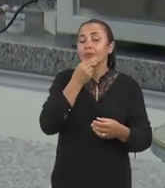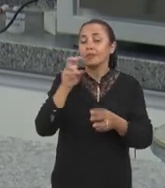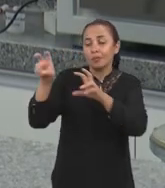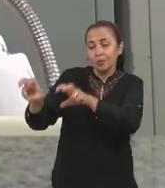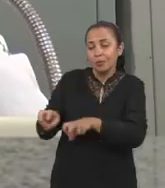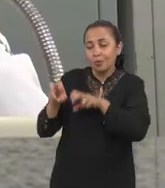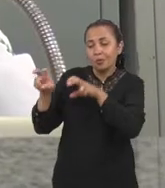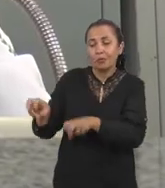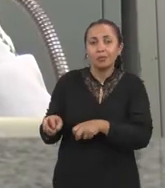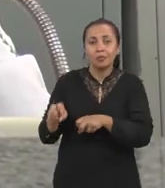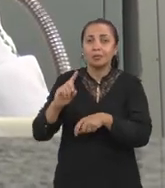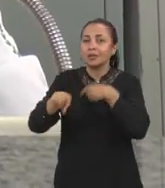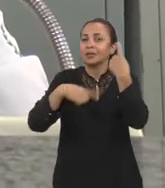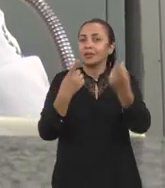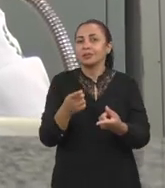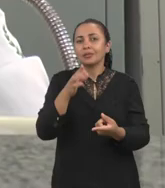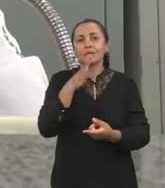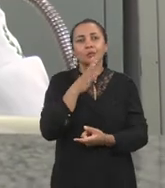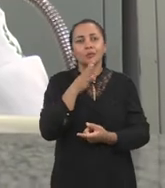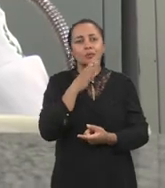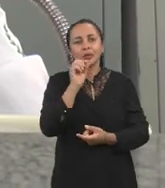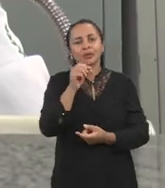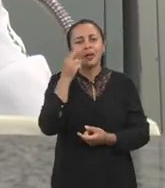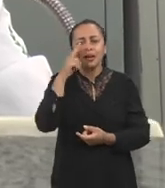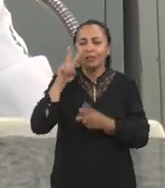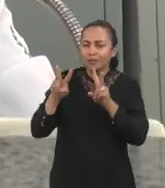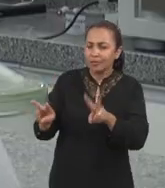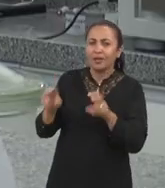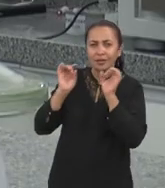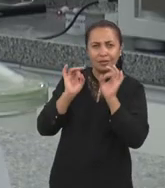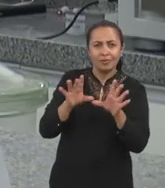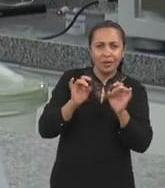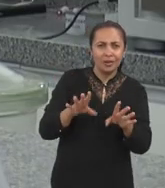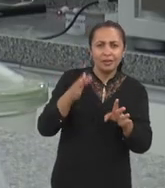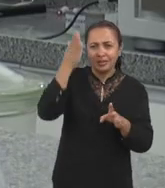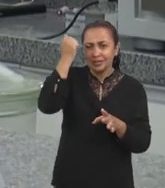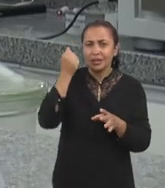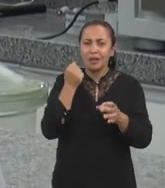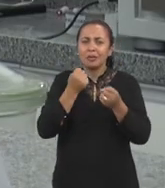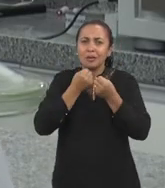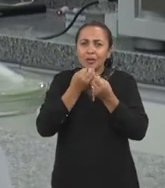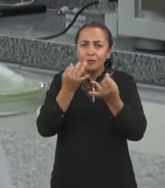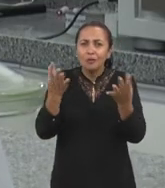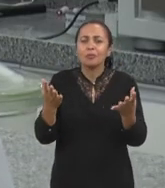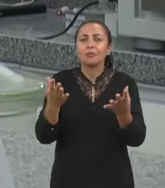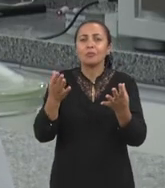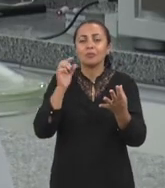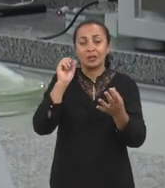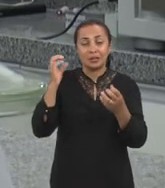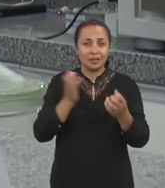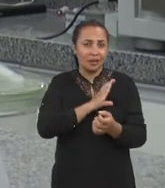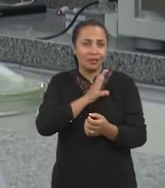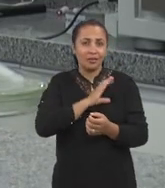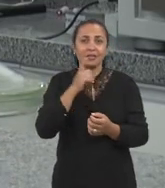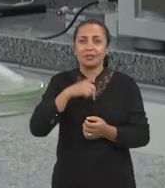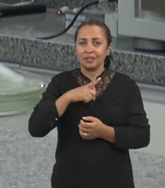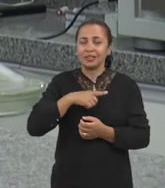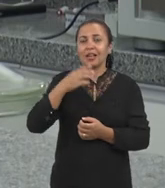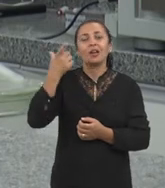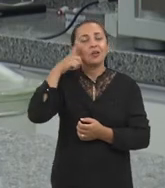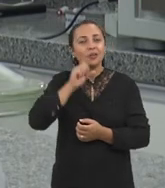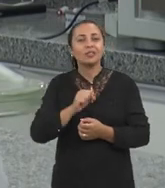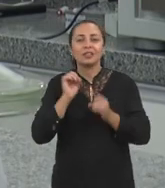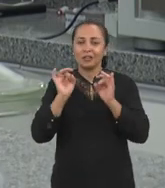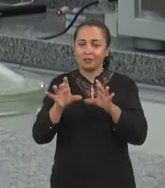principalmente. Quando você conhece aquilo que você vende, conhece de verdade, sabe das informações e da riqueza daquilo que você tem, você consegue vender